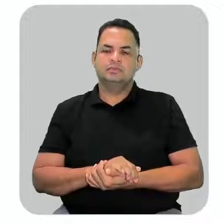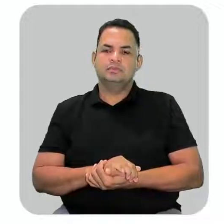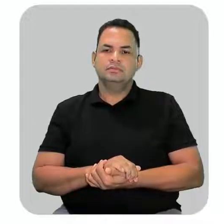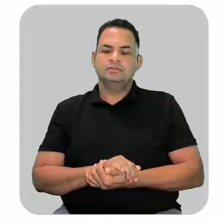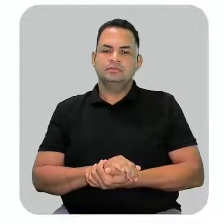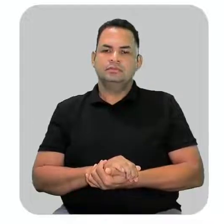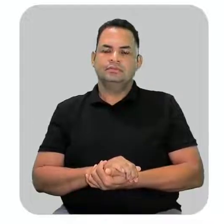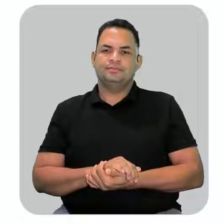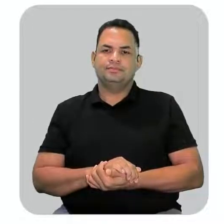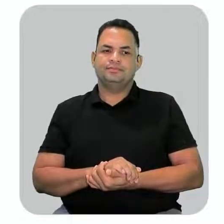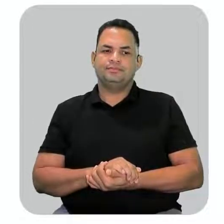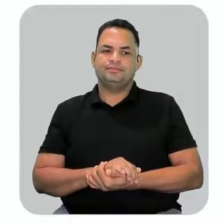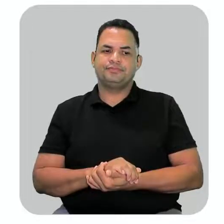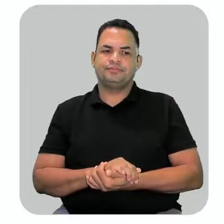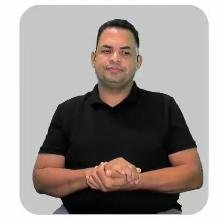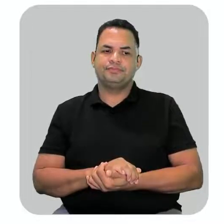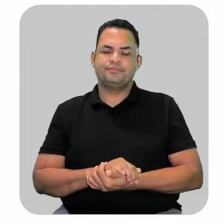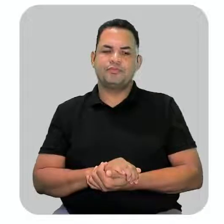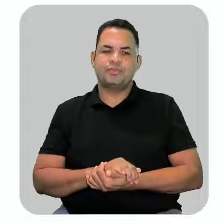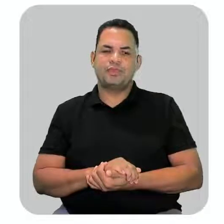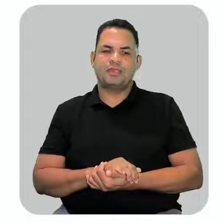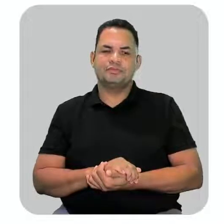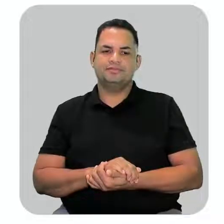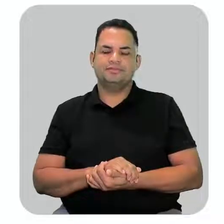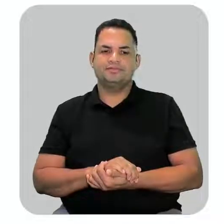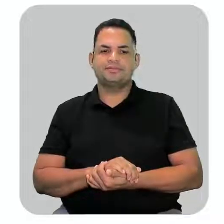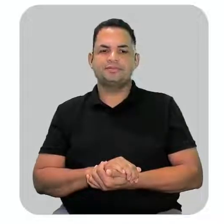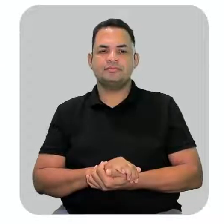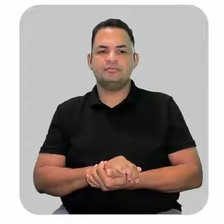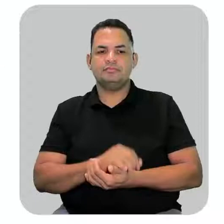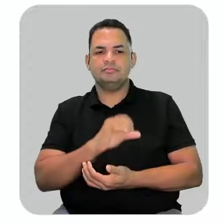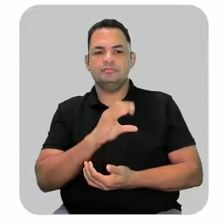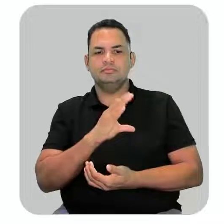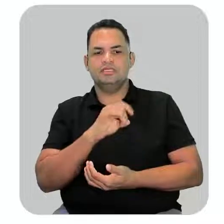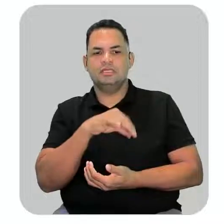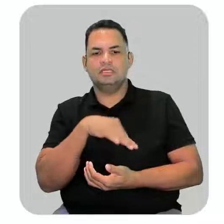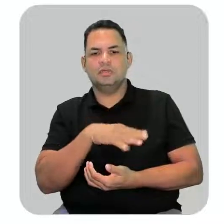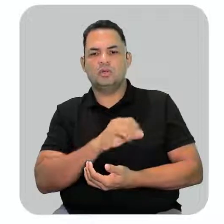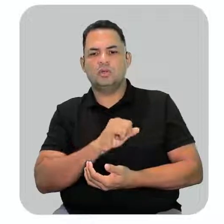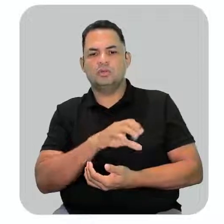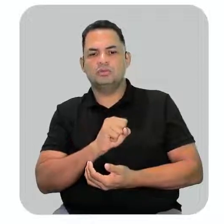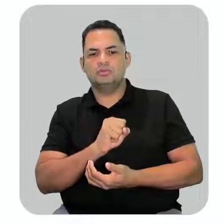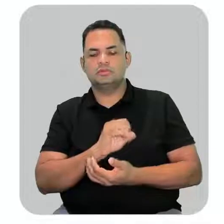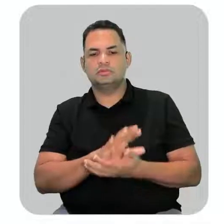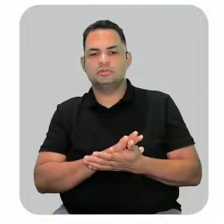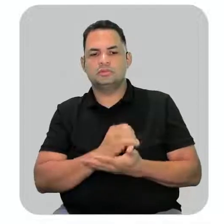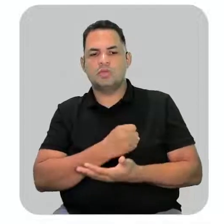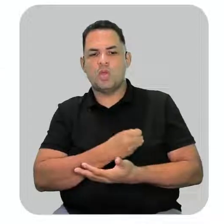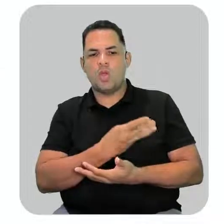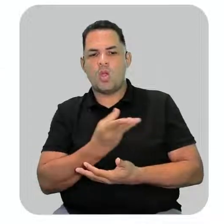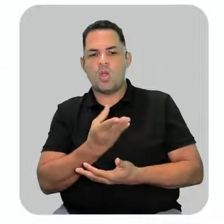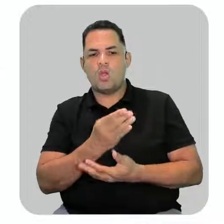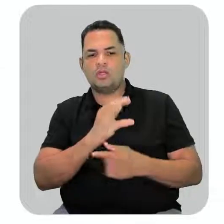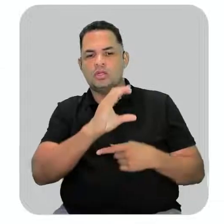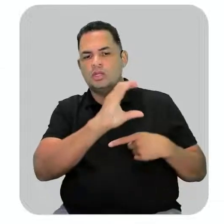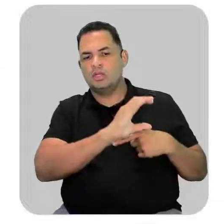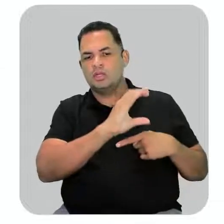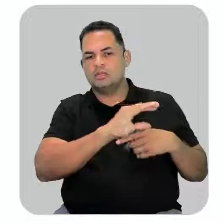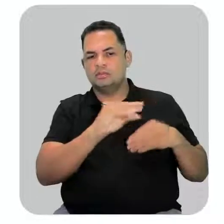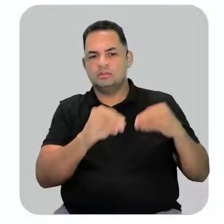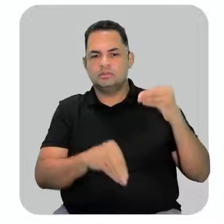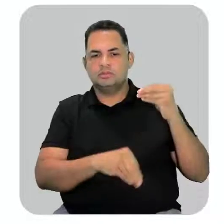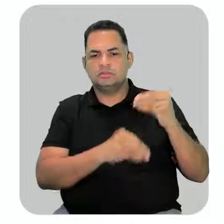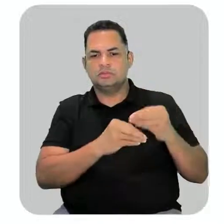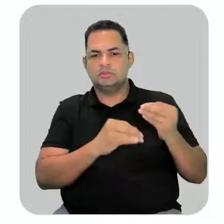Tranquilo até aqui, né? Das cetonas, nós vimos que a gente conta quantos carbonos tem, adiciona o seu